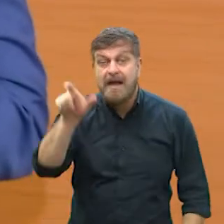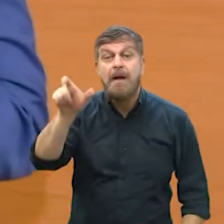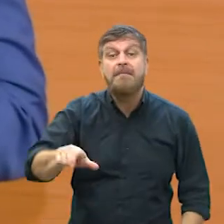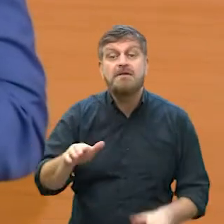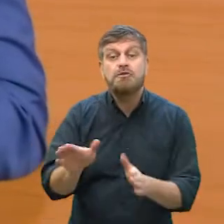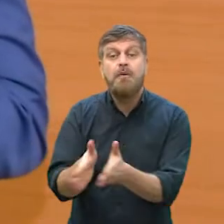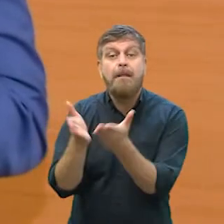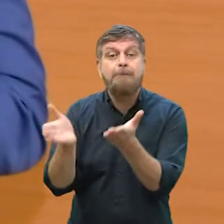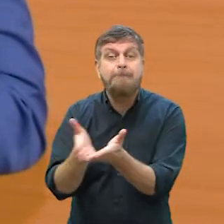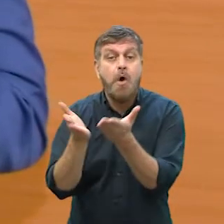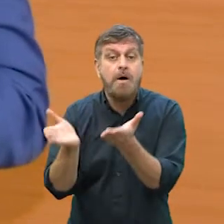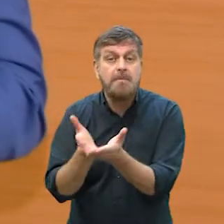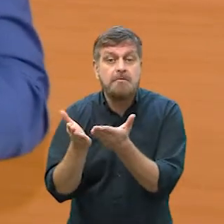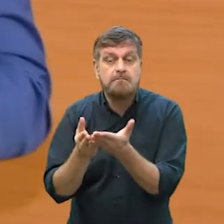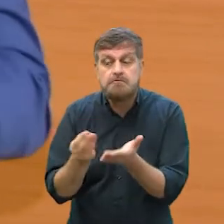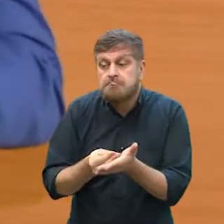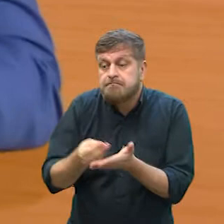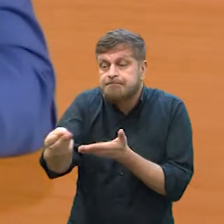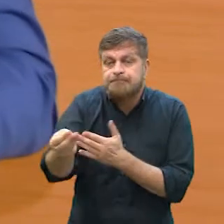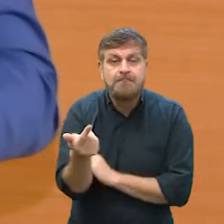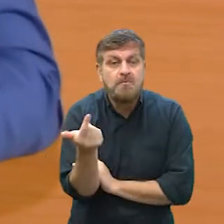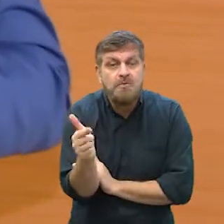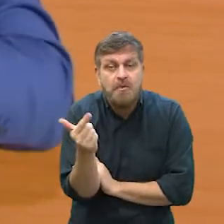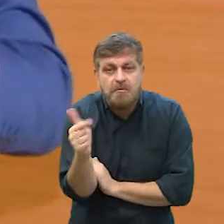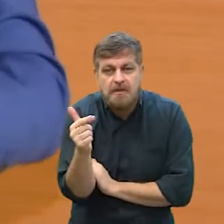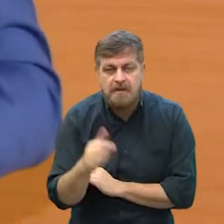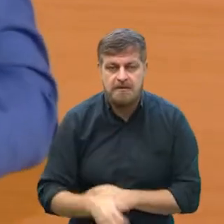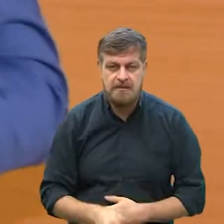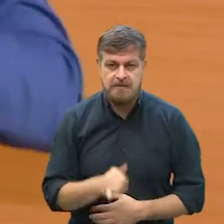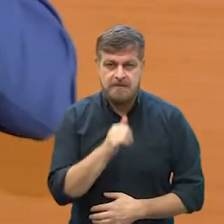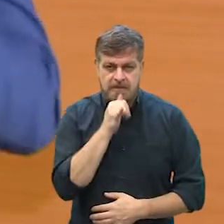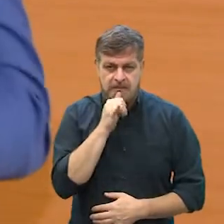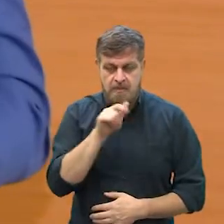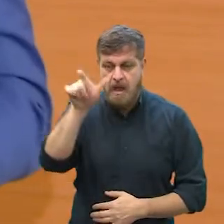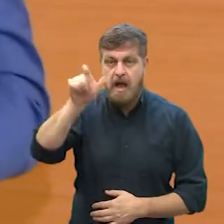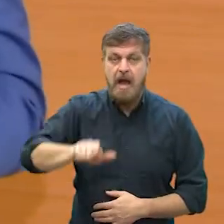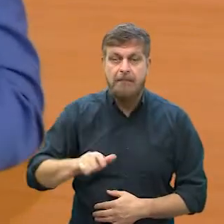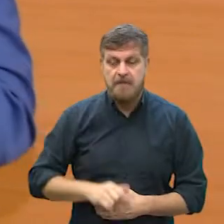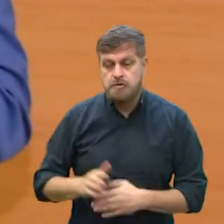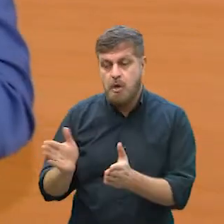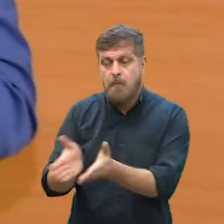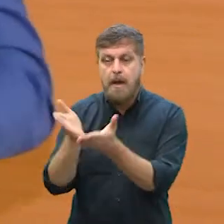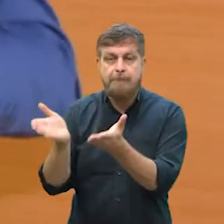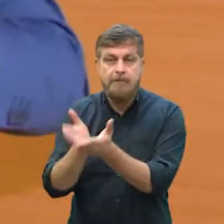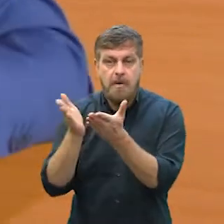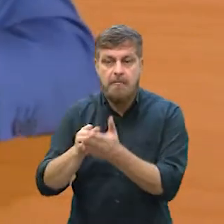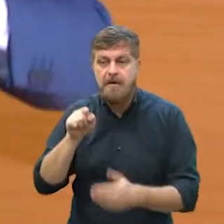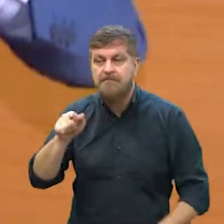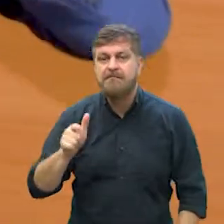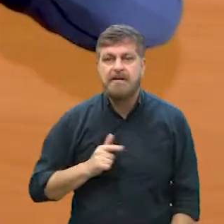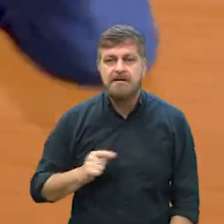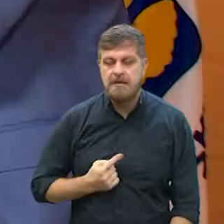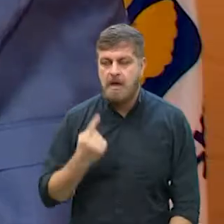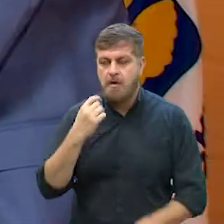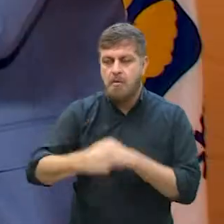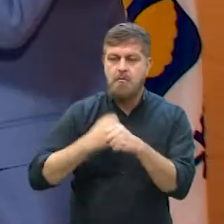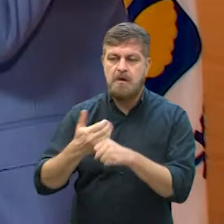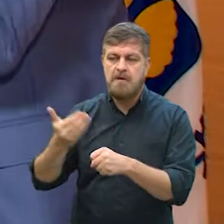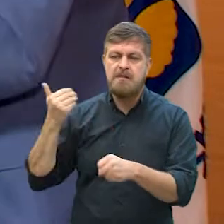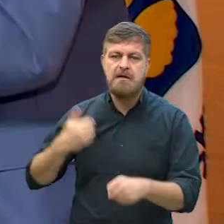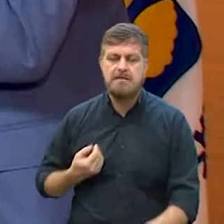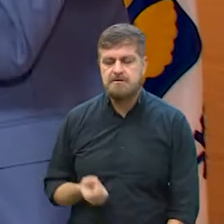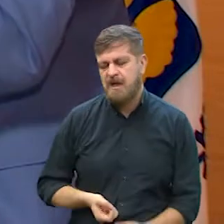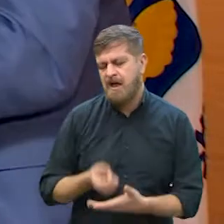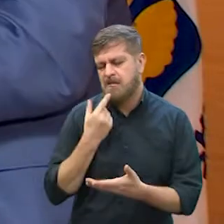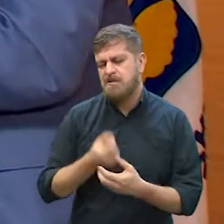de baixa renda. Então, vamos dizer, a pessoa que não tem condição, ele vai ser tratado daquela forma, há um ano atrás,